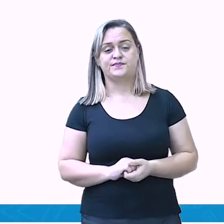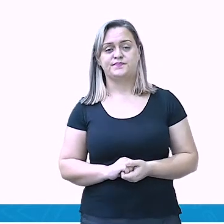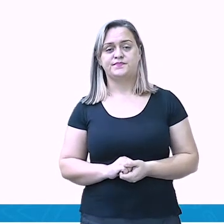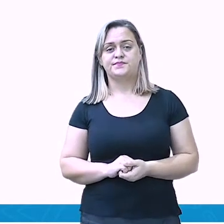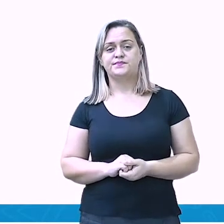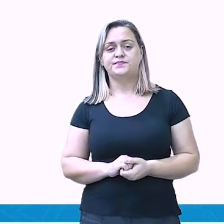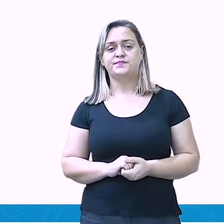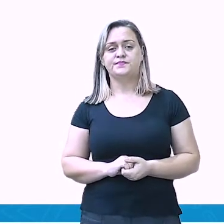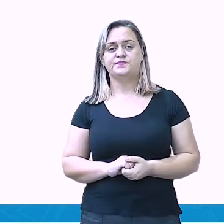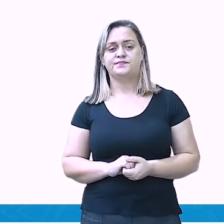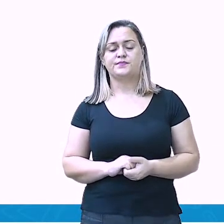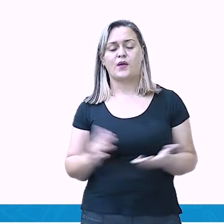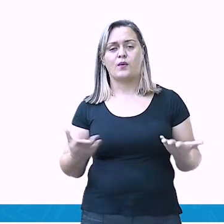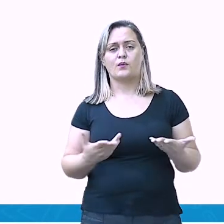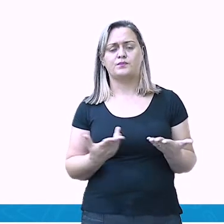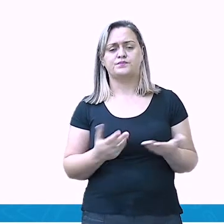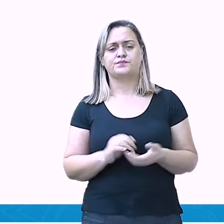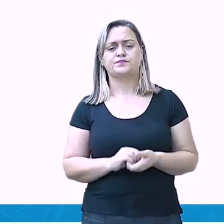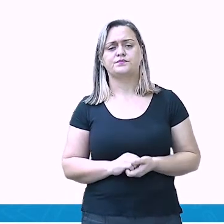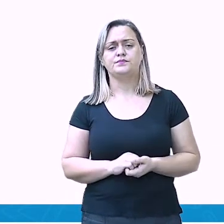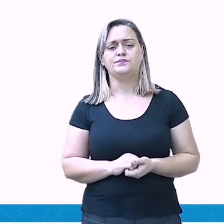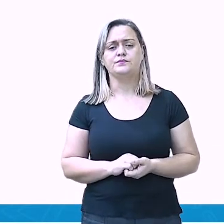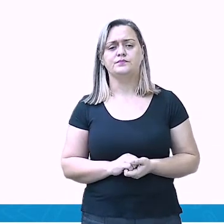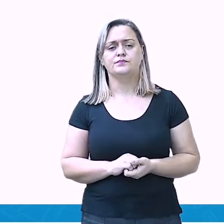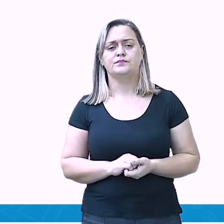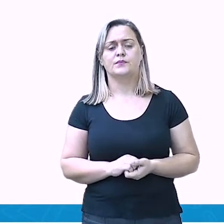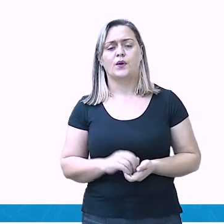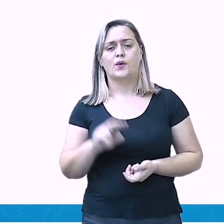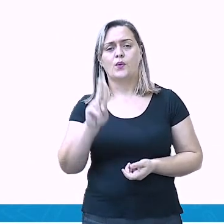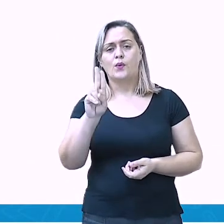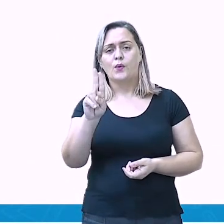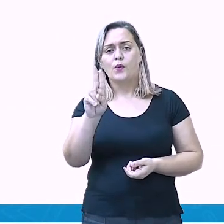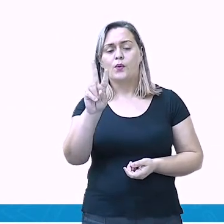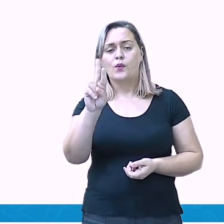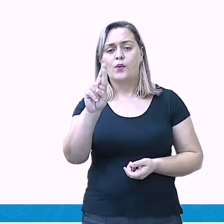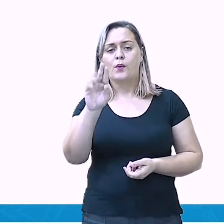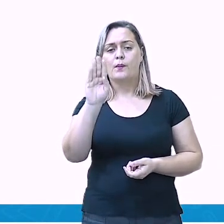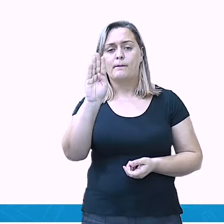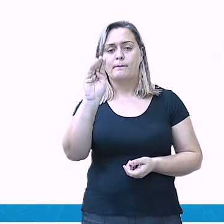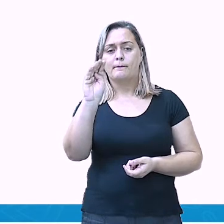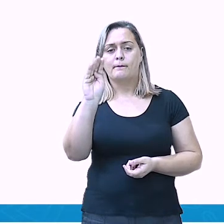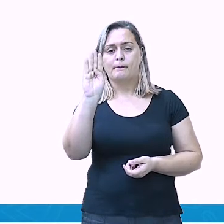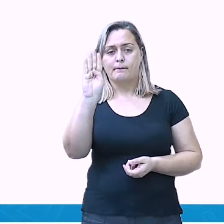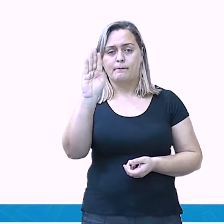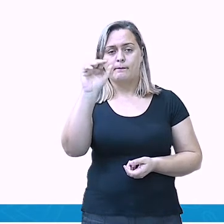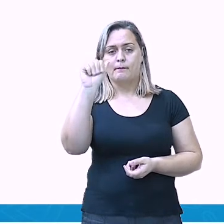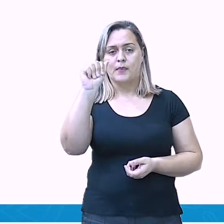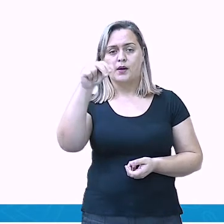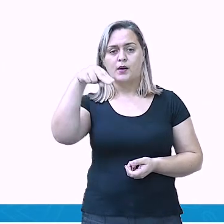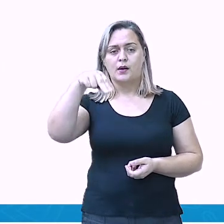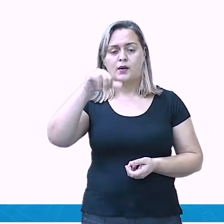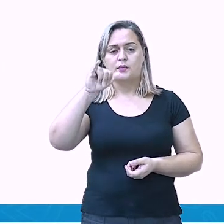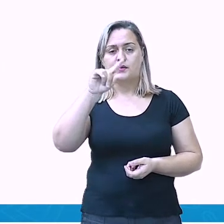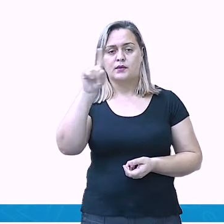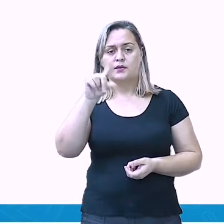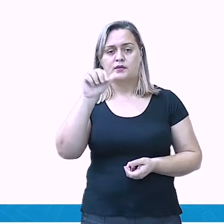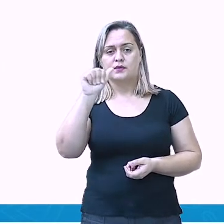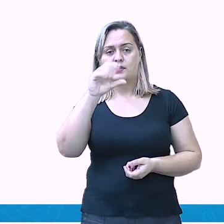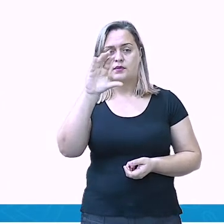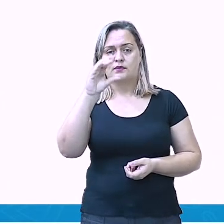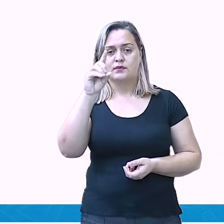Leia junto comigo. A urbanização. Vamos lá? Transformação na cidade e no campo.